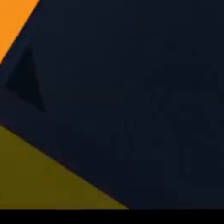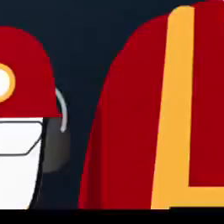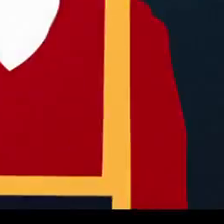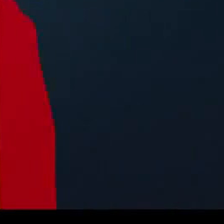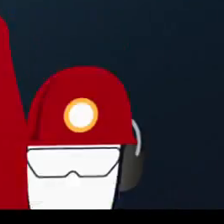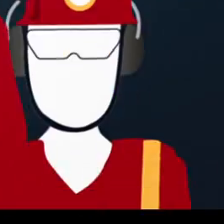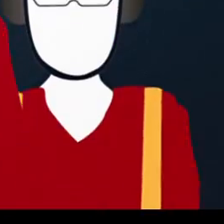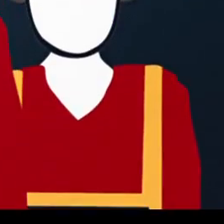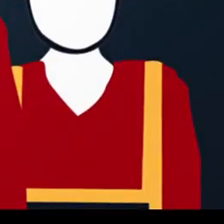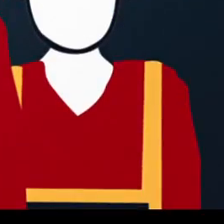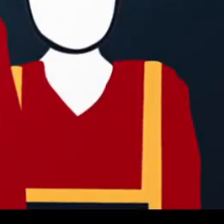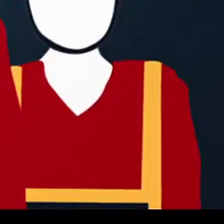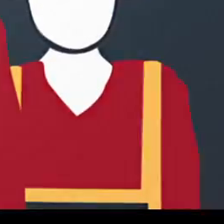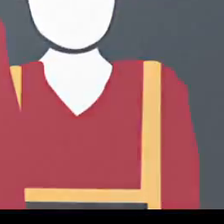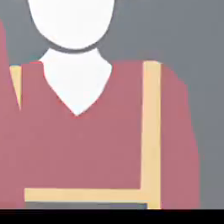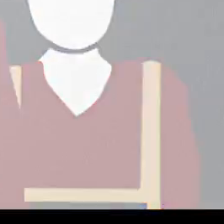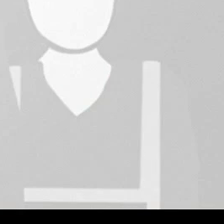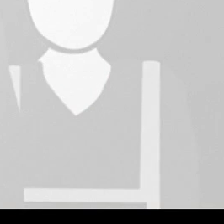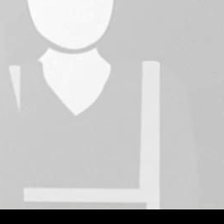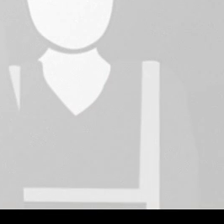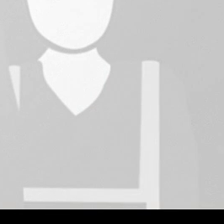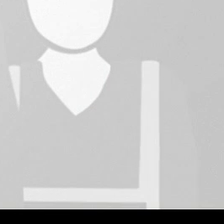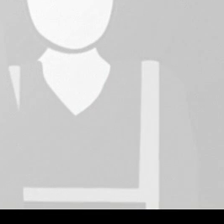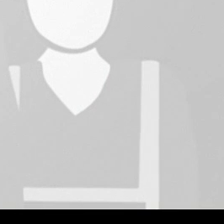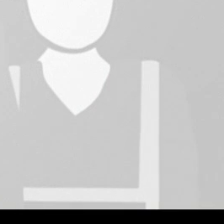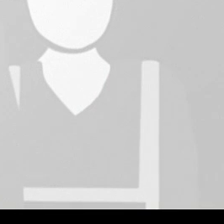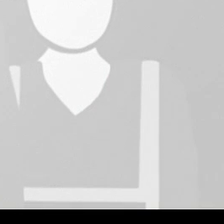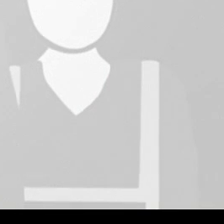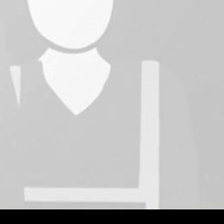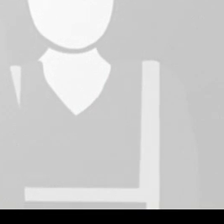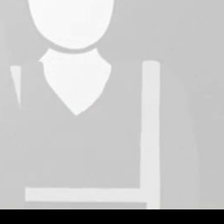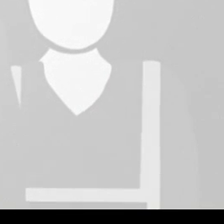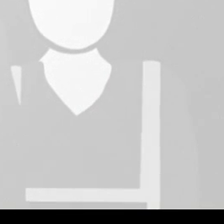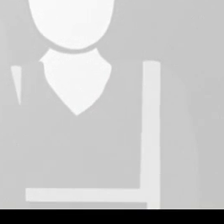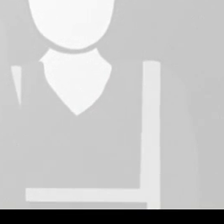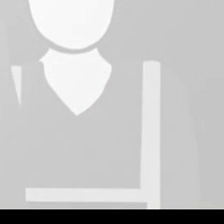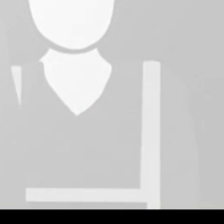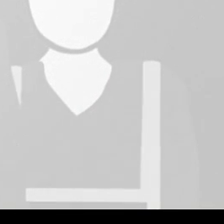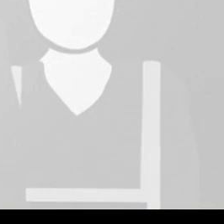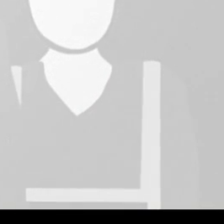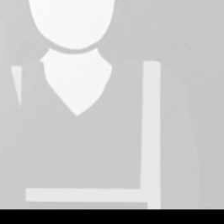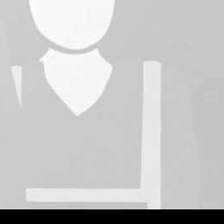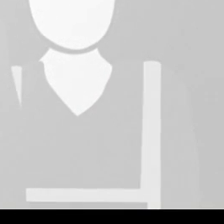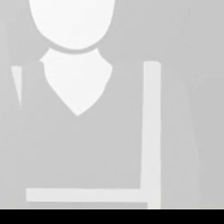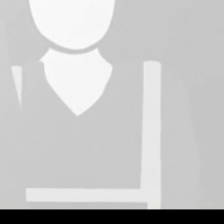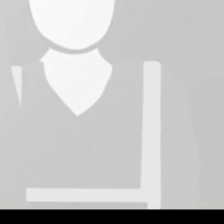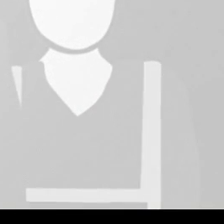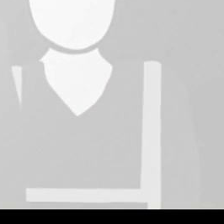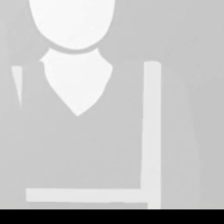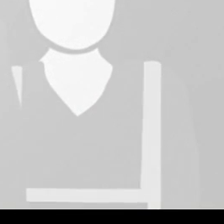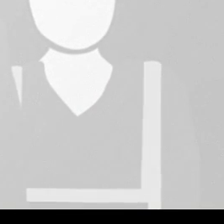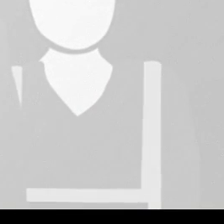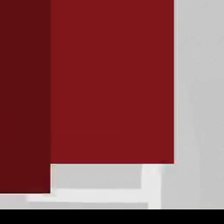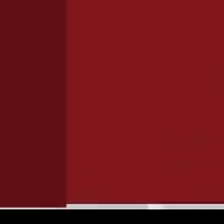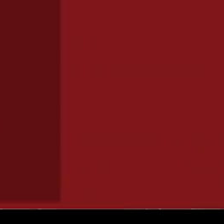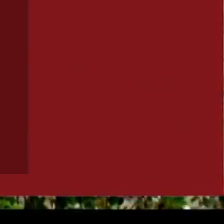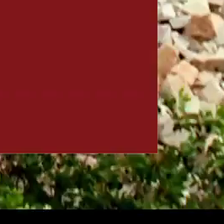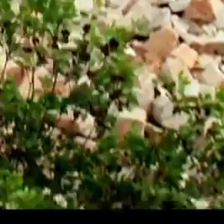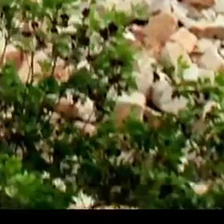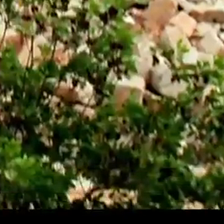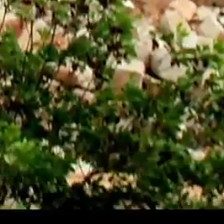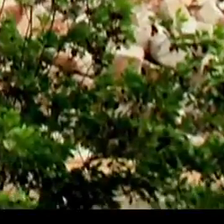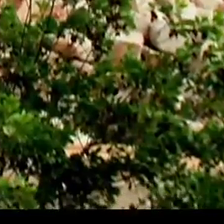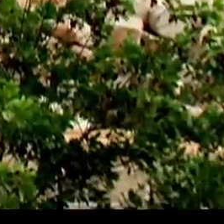trabalhador extrajando equipamentos de segurança no trabalho. Título 100% seguro, segurança do trabalhador na indústria. Josuel